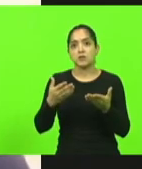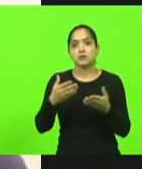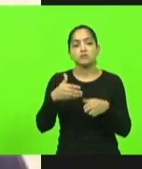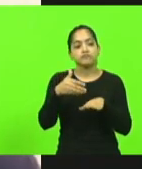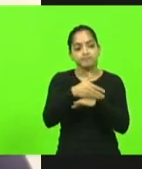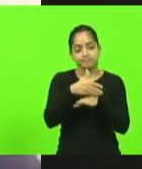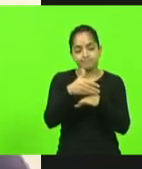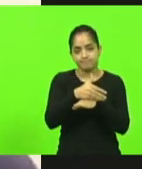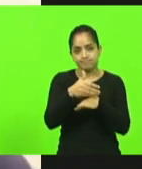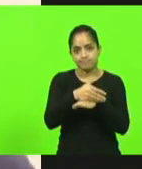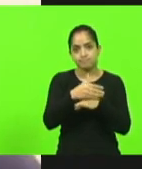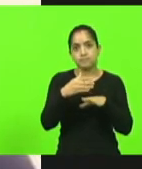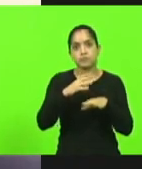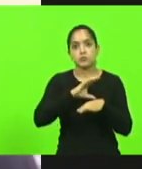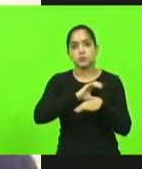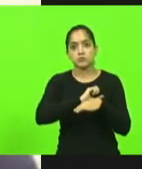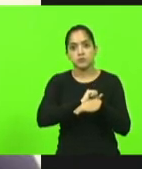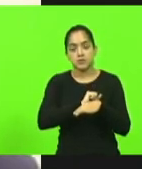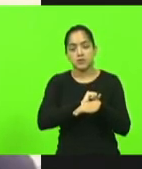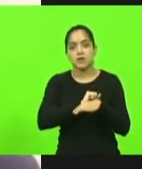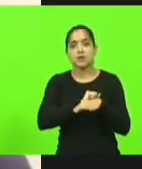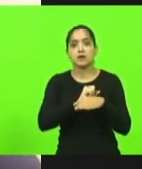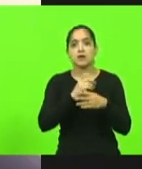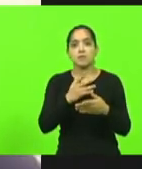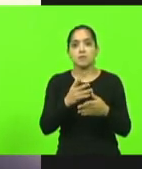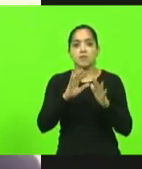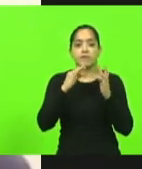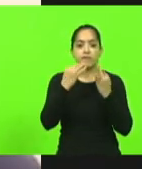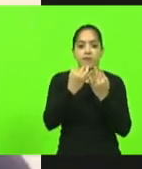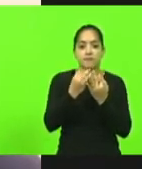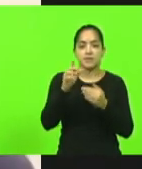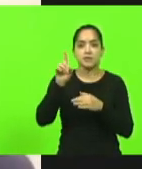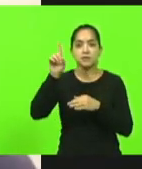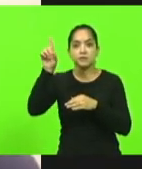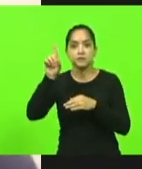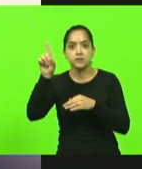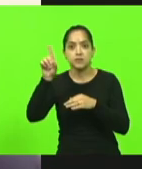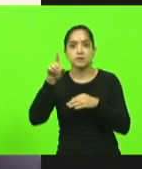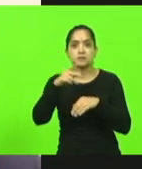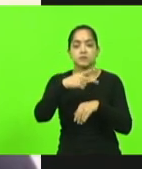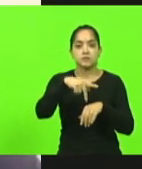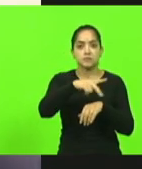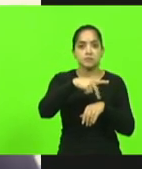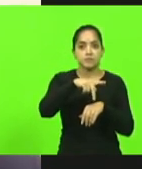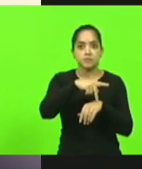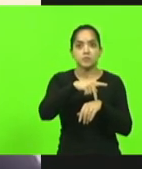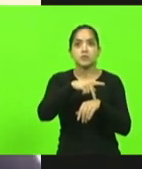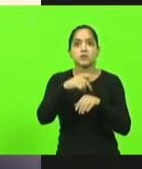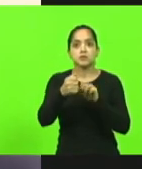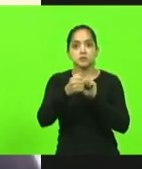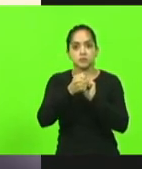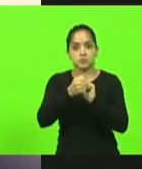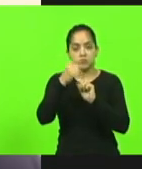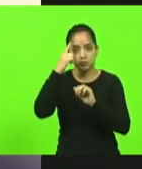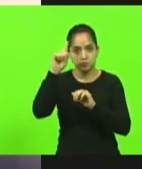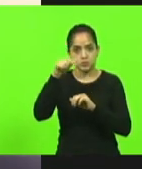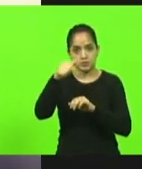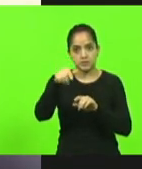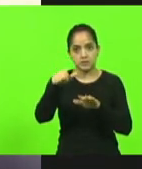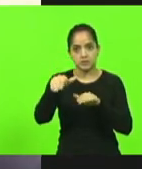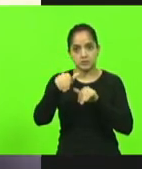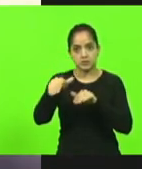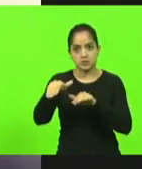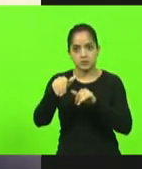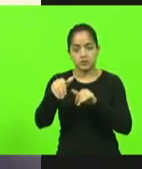Excelência, a todos que amam esse país, que amam a sua família, que amam a Deus, que amam a sua nação. Estaremos, sim, no 7 de setembro com